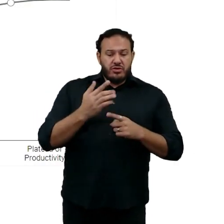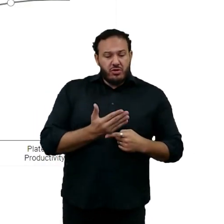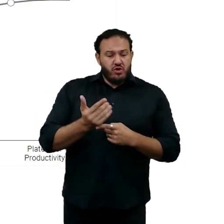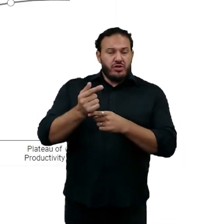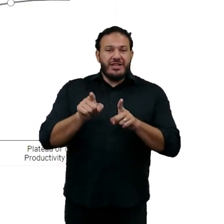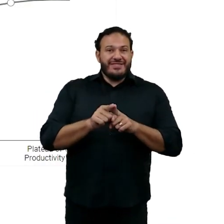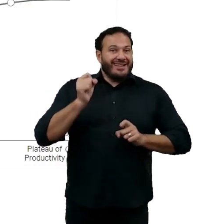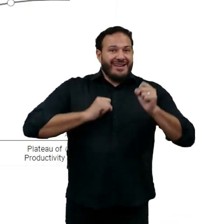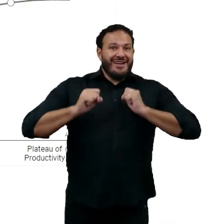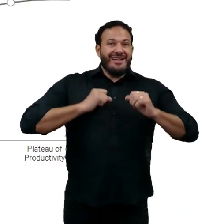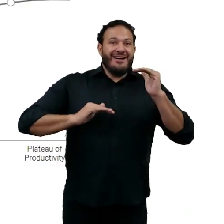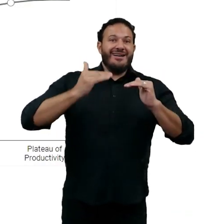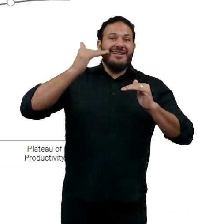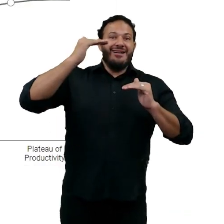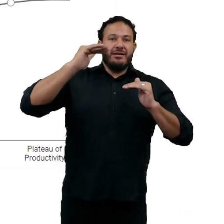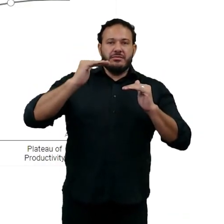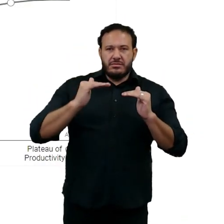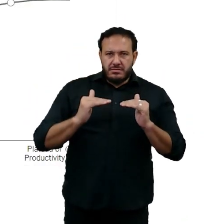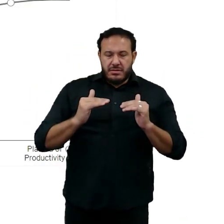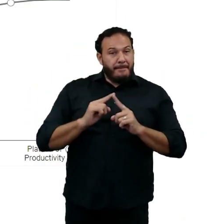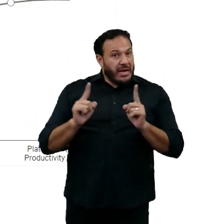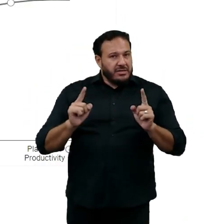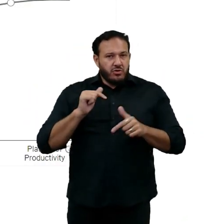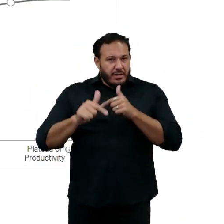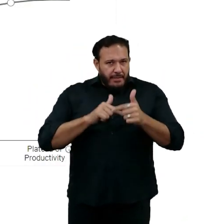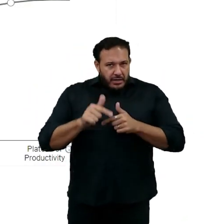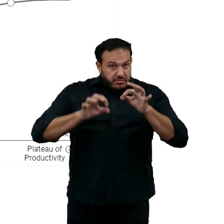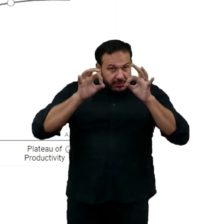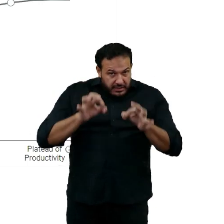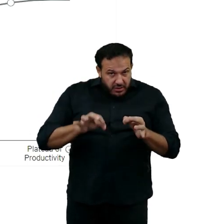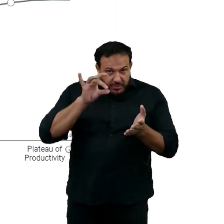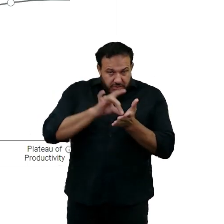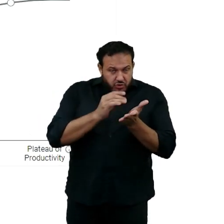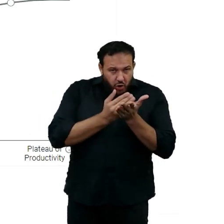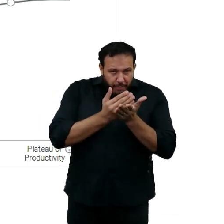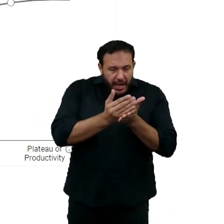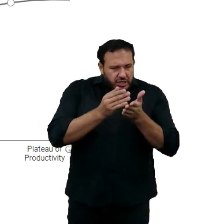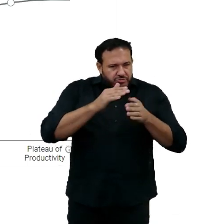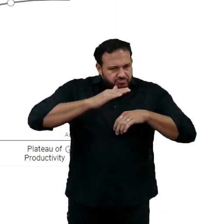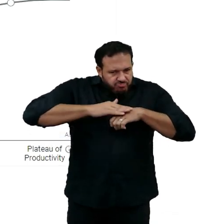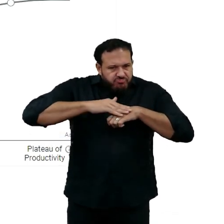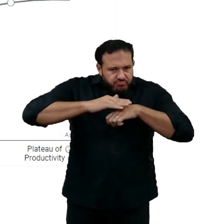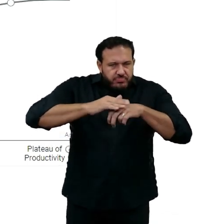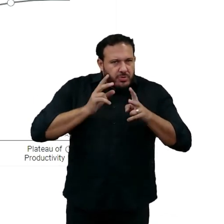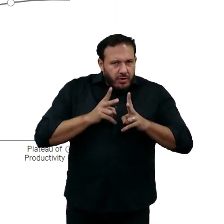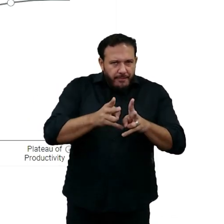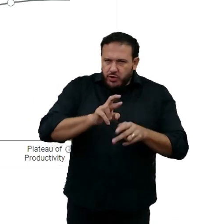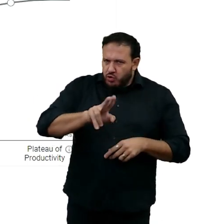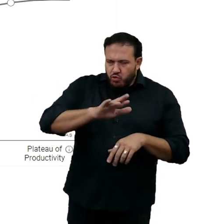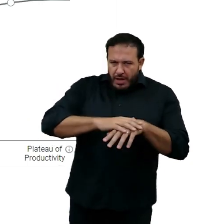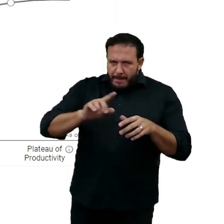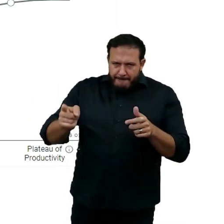ele cai, mas o trabalho real começa e continua. E essa não é a primeira tecnologia que passou por essa curva, assim como